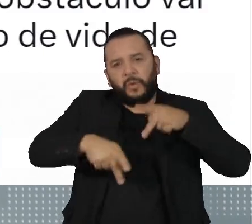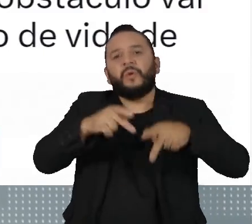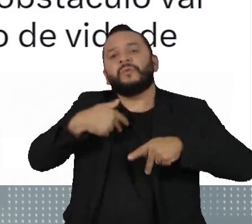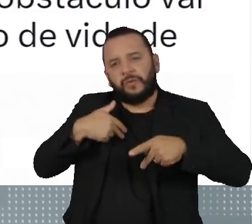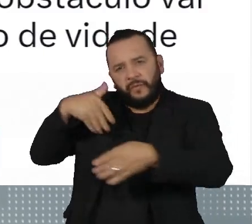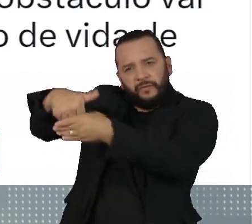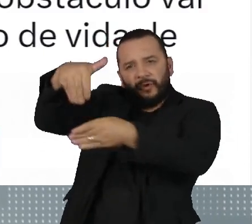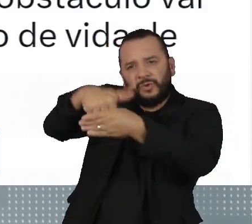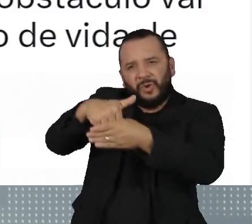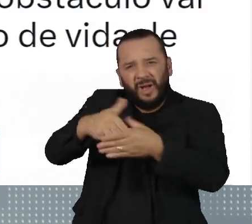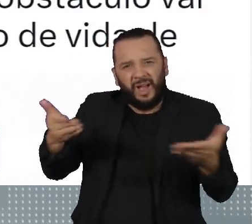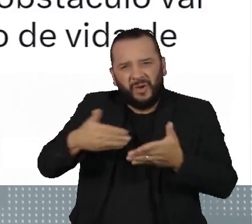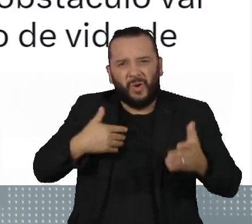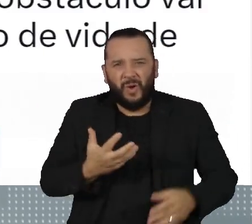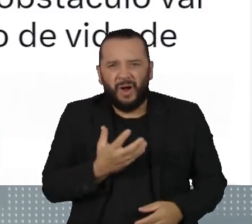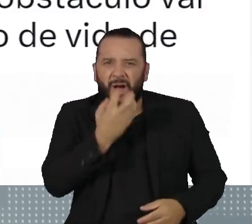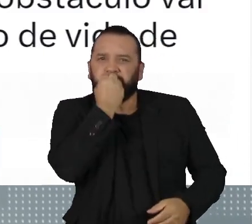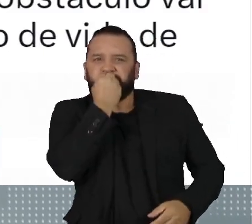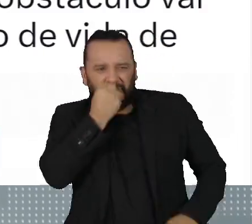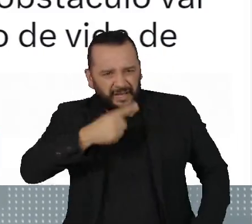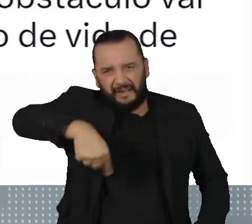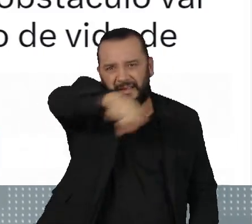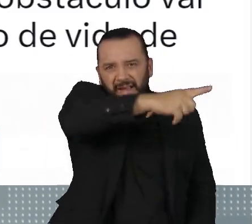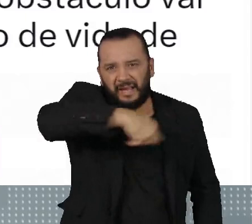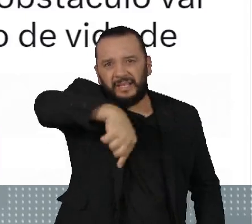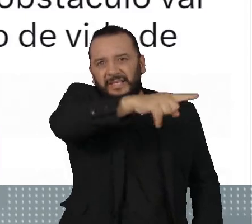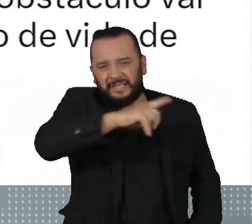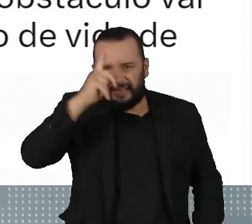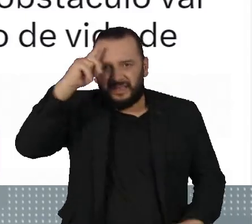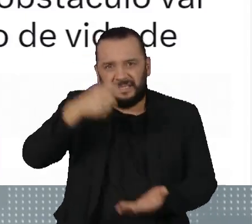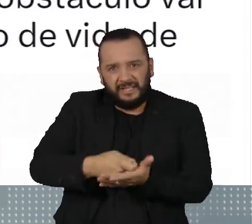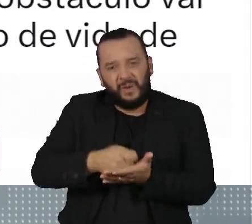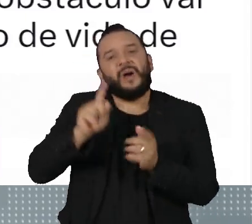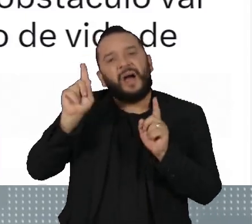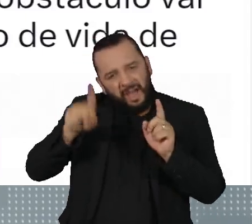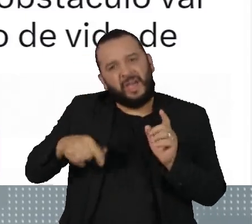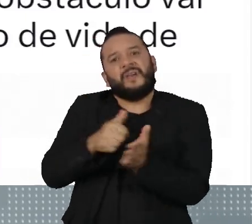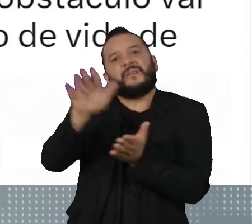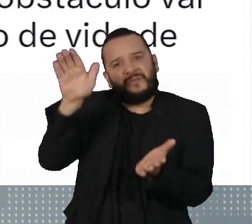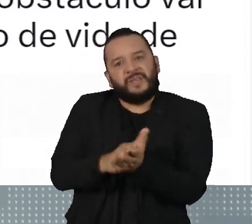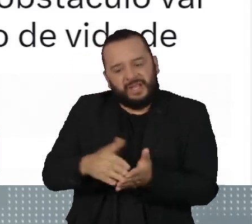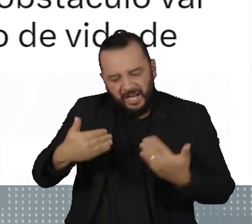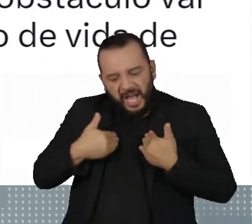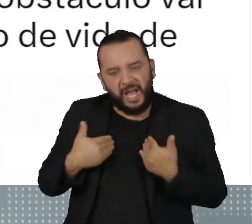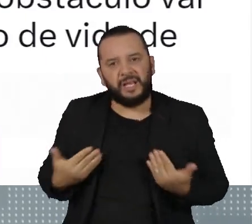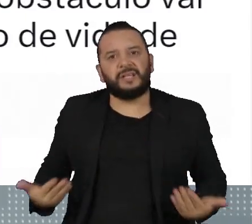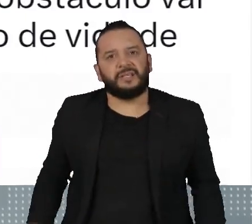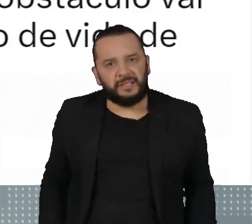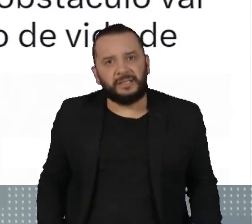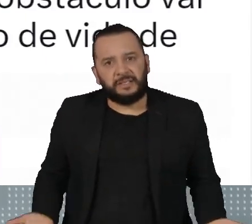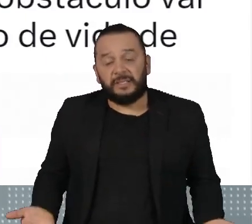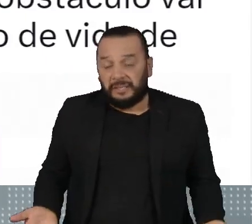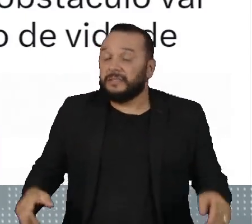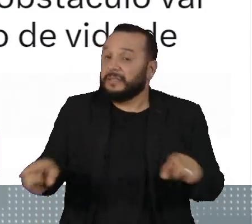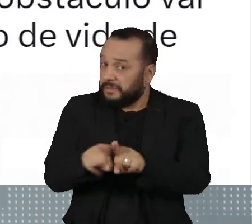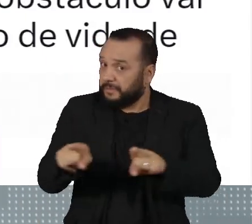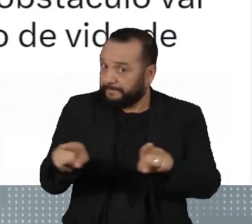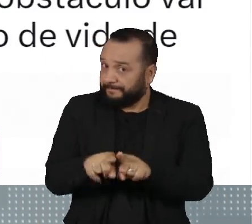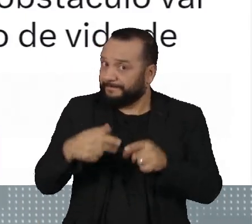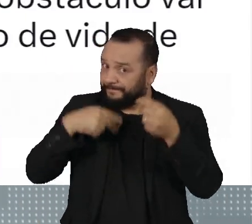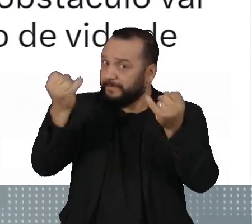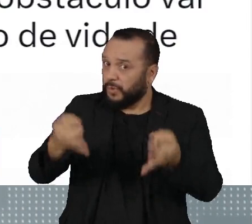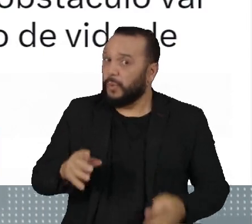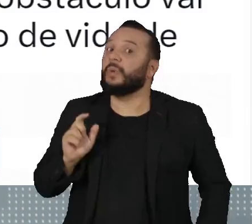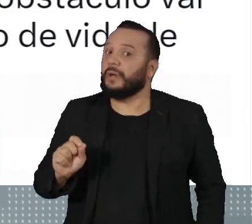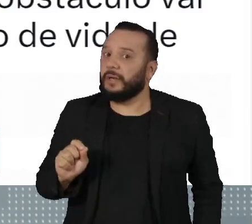caladas pela decisão, que classificou como uma vingança sem precedentes. Na publicação, ele também disse que